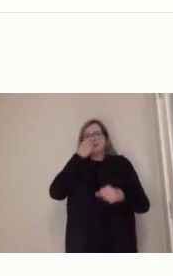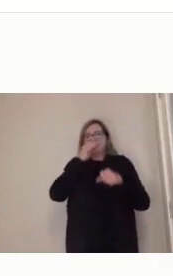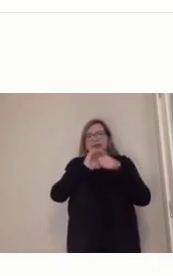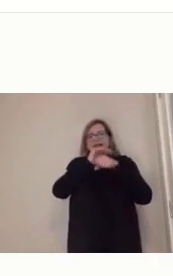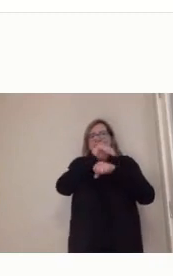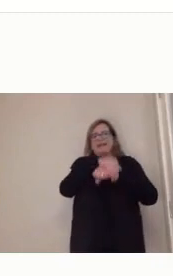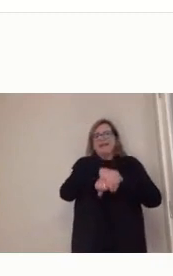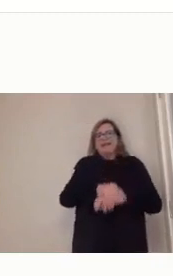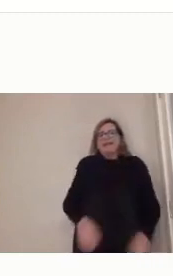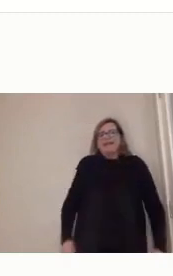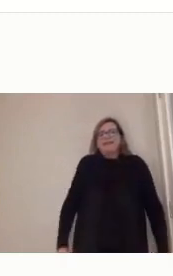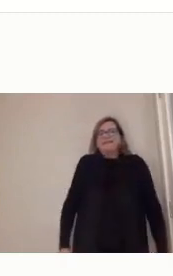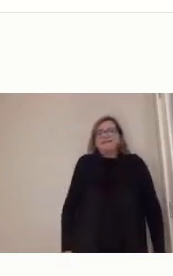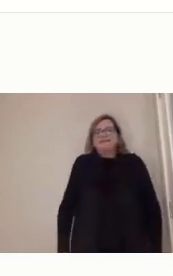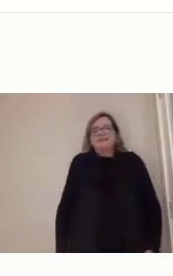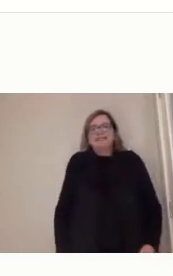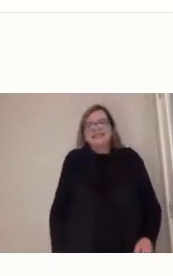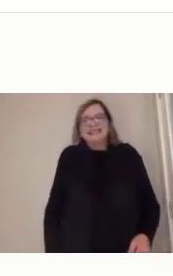Obrigada.